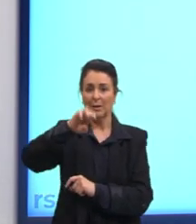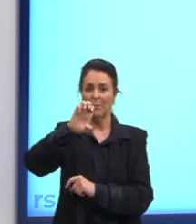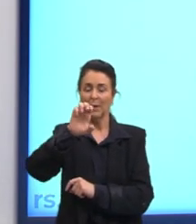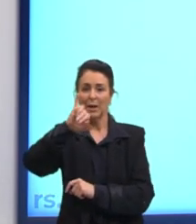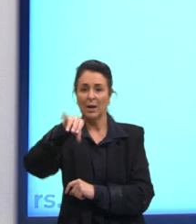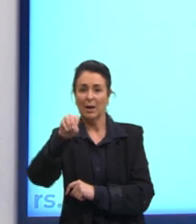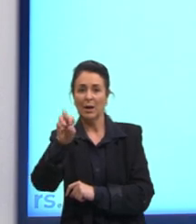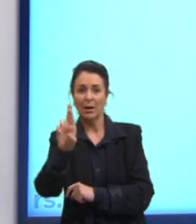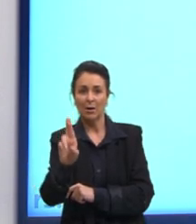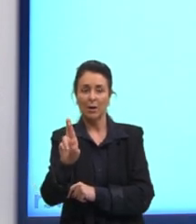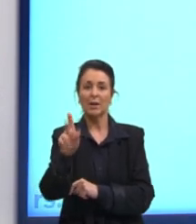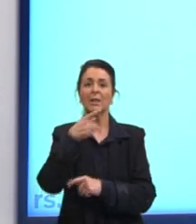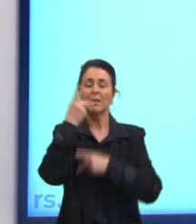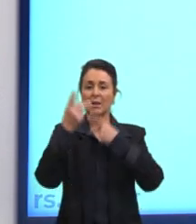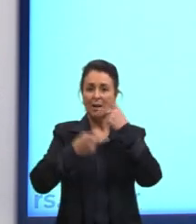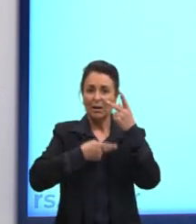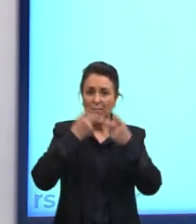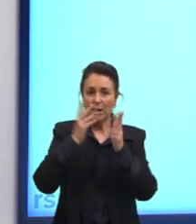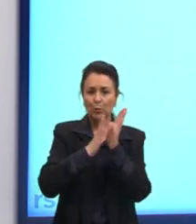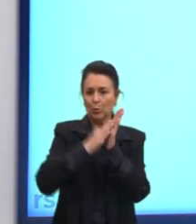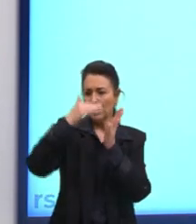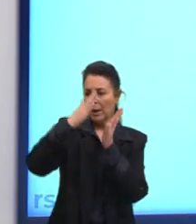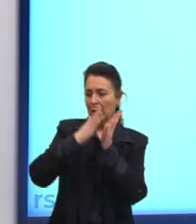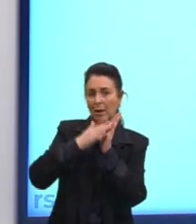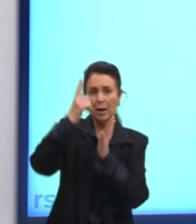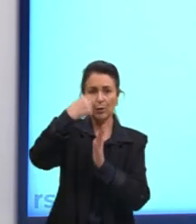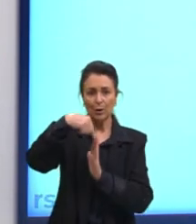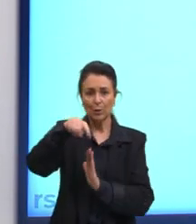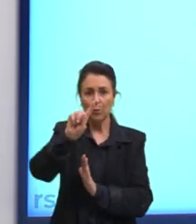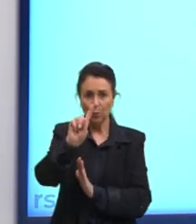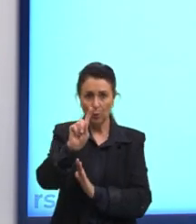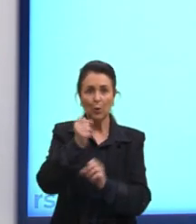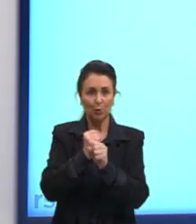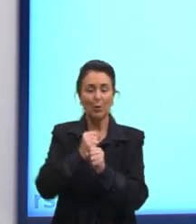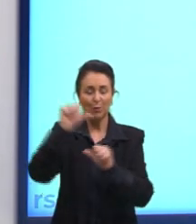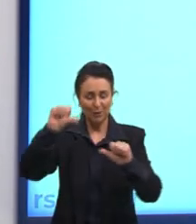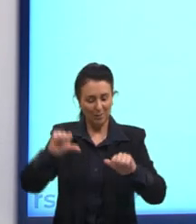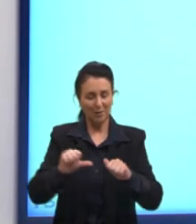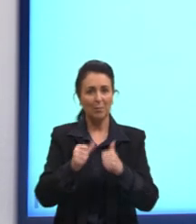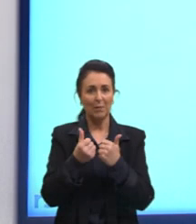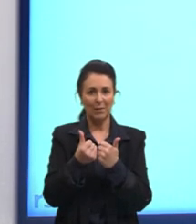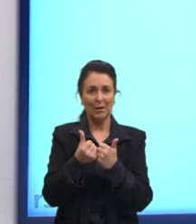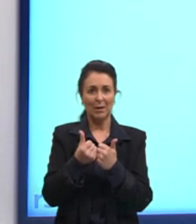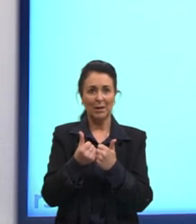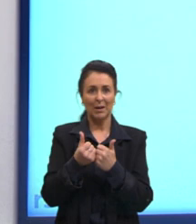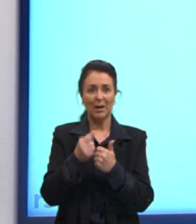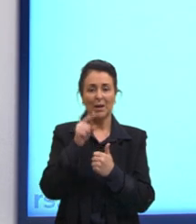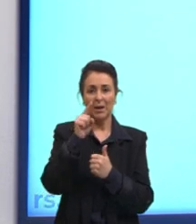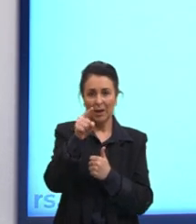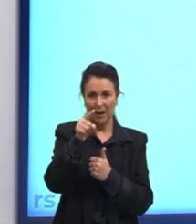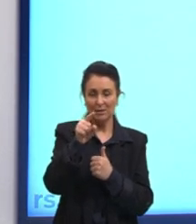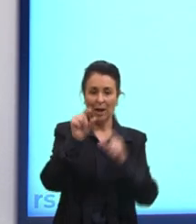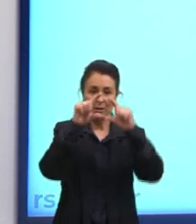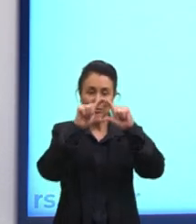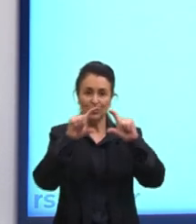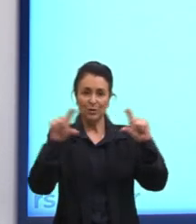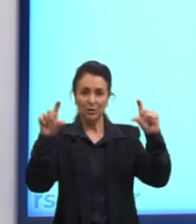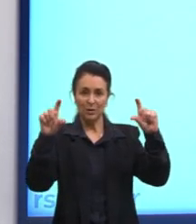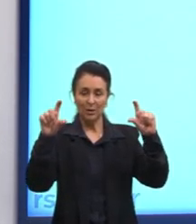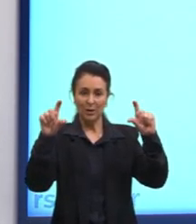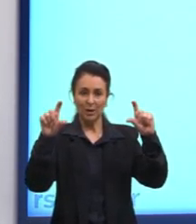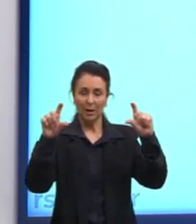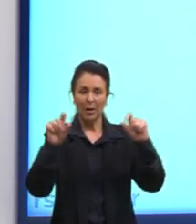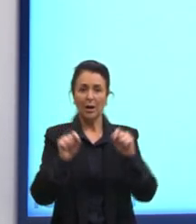Falando com o calendário, dizendo que o próximo ano vai ser melhor. Né? E essa tirinha, então, vai